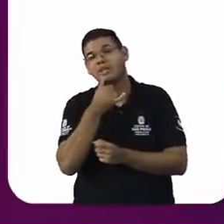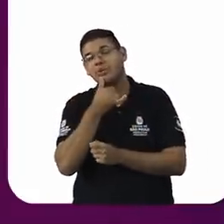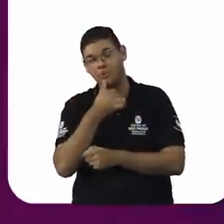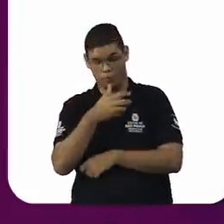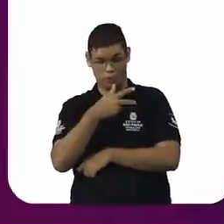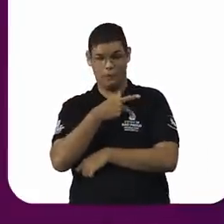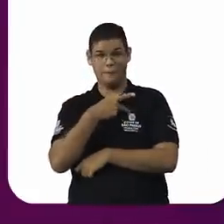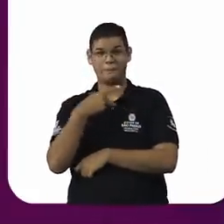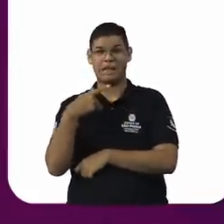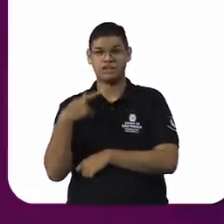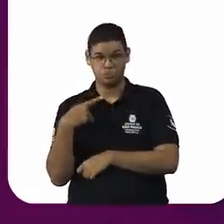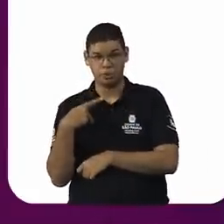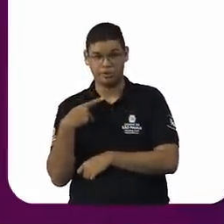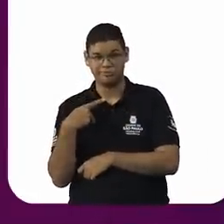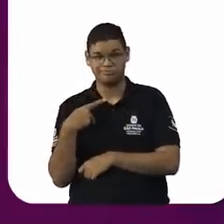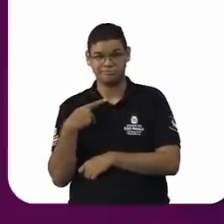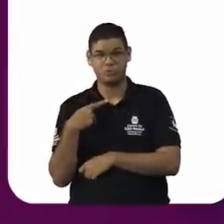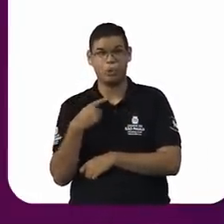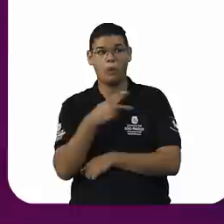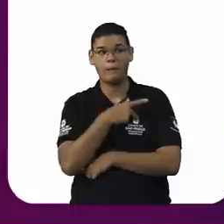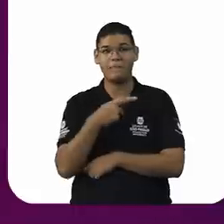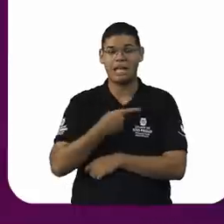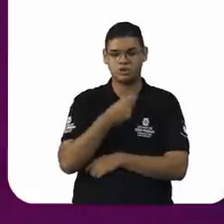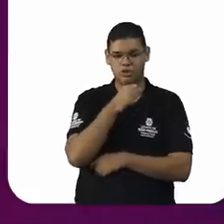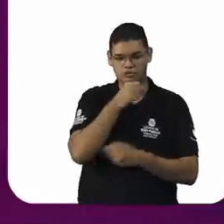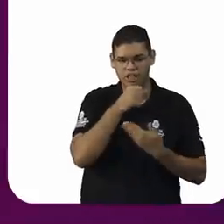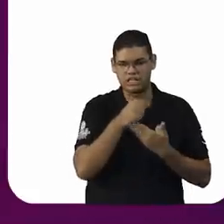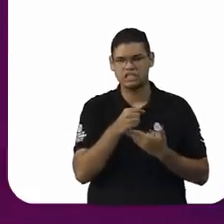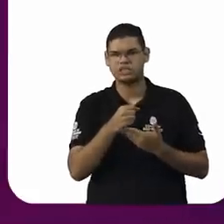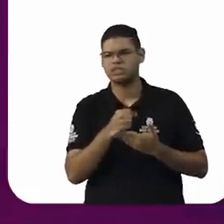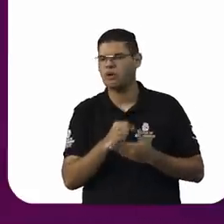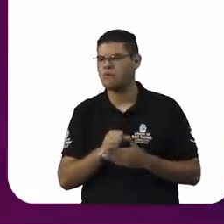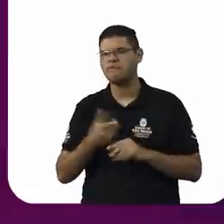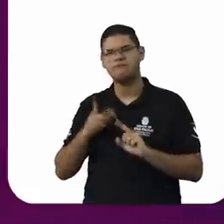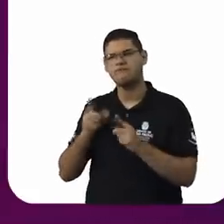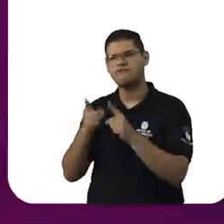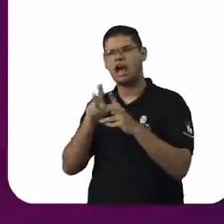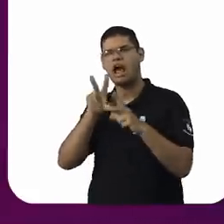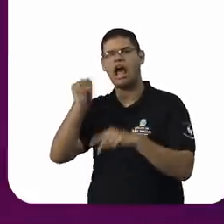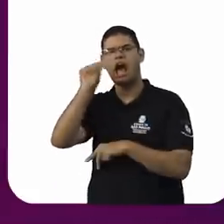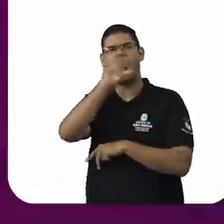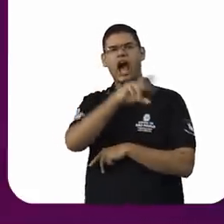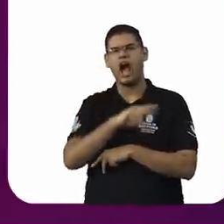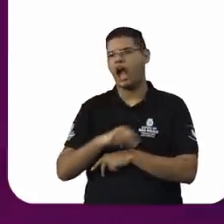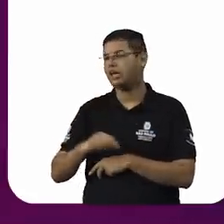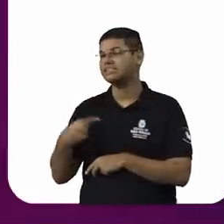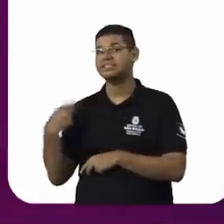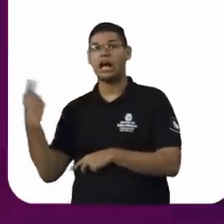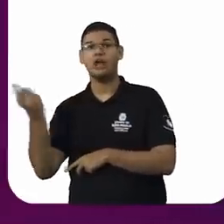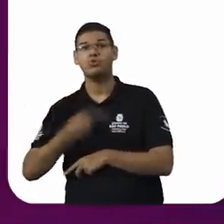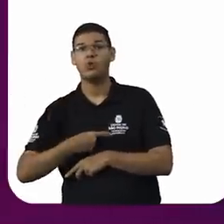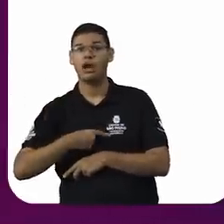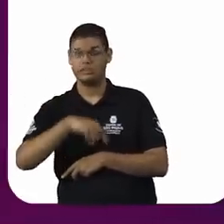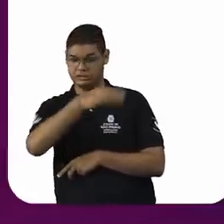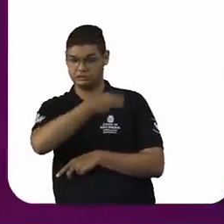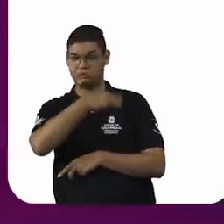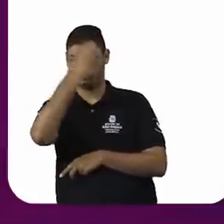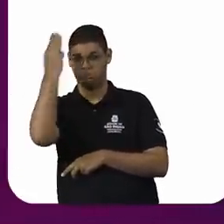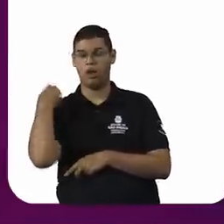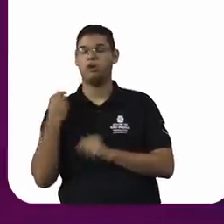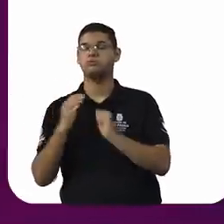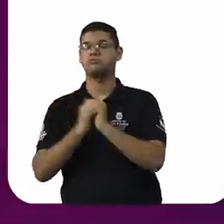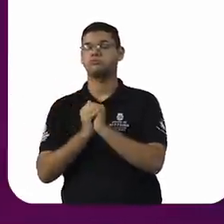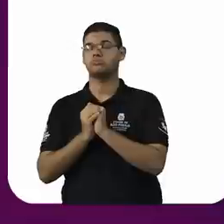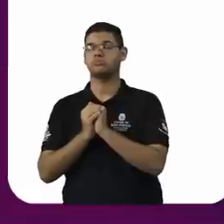pastor que chutou a imagem de Nossa Senhora Aparecida, para ver o nível de de facciosidade, de